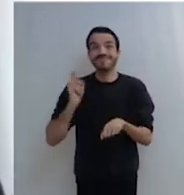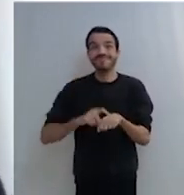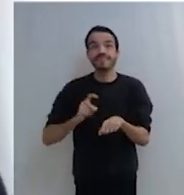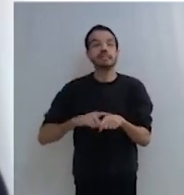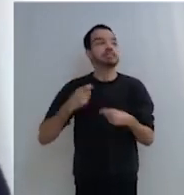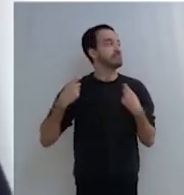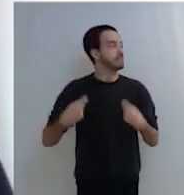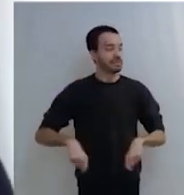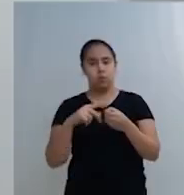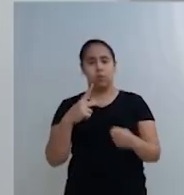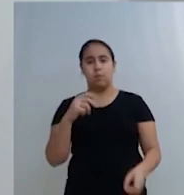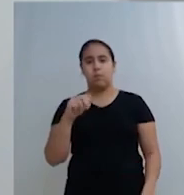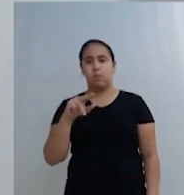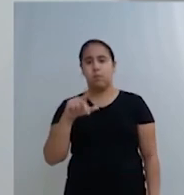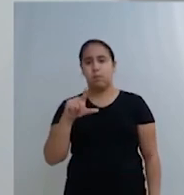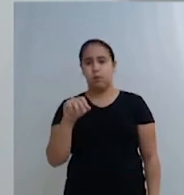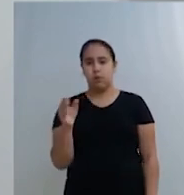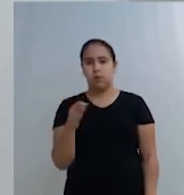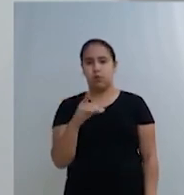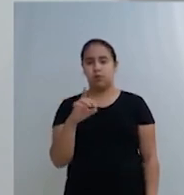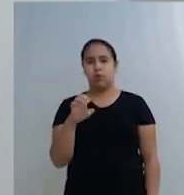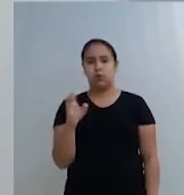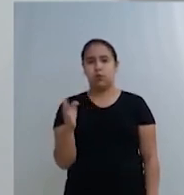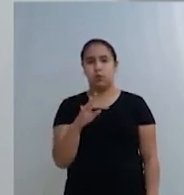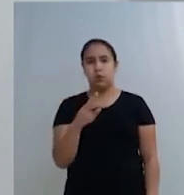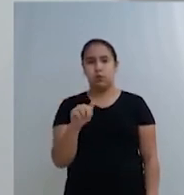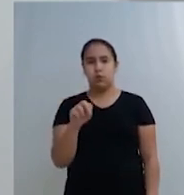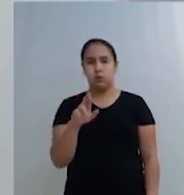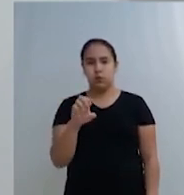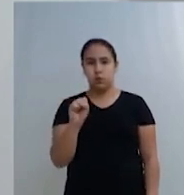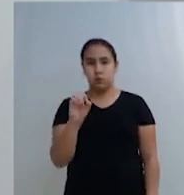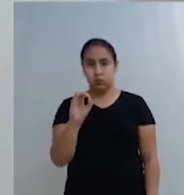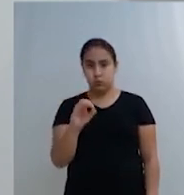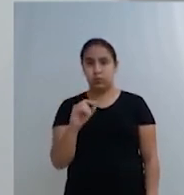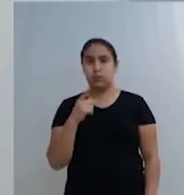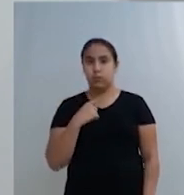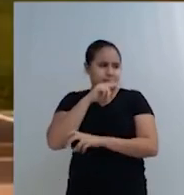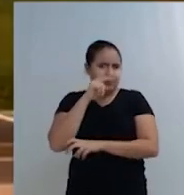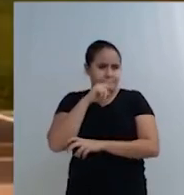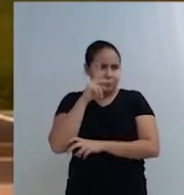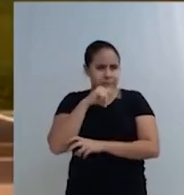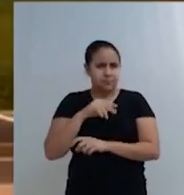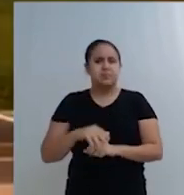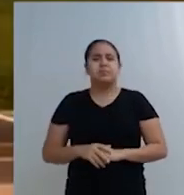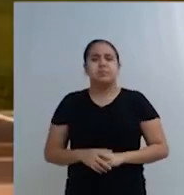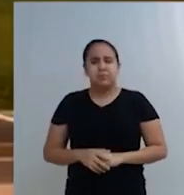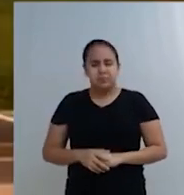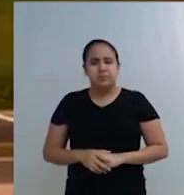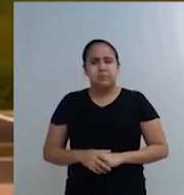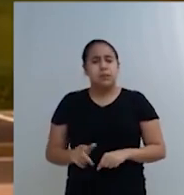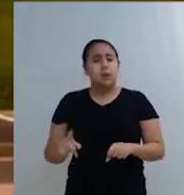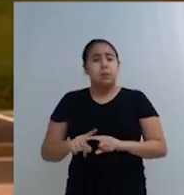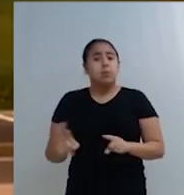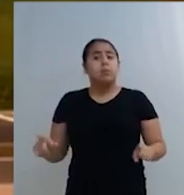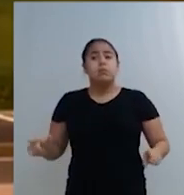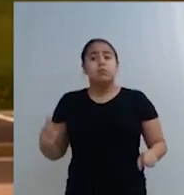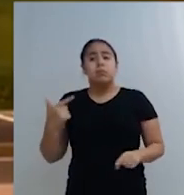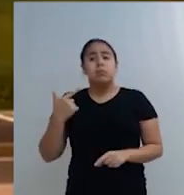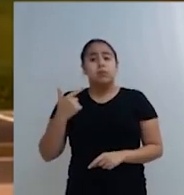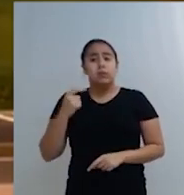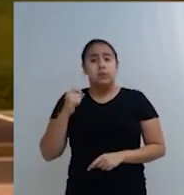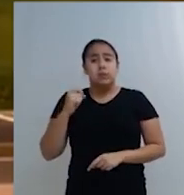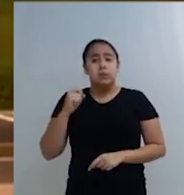reconhecida. O uso de inteligência artificial também foi abordado no evento. Para o presidente da Comissão Gestora de